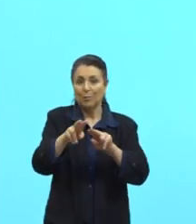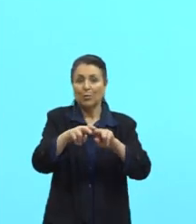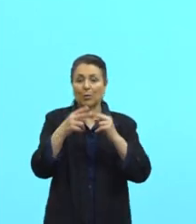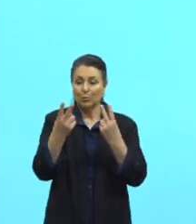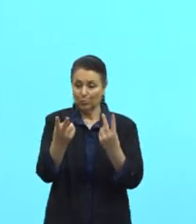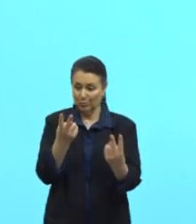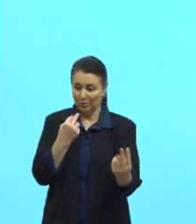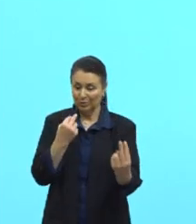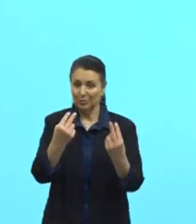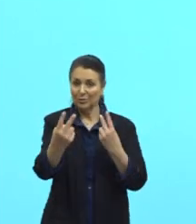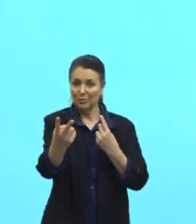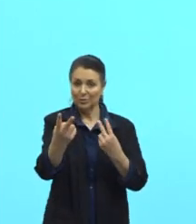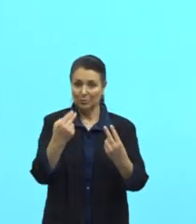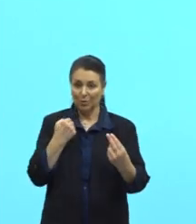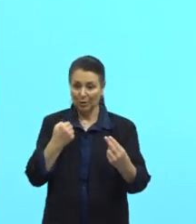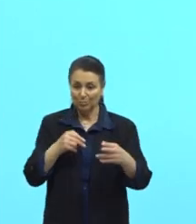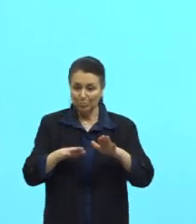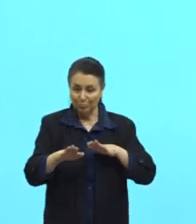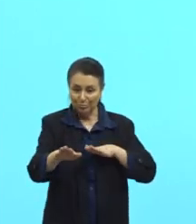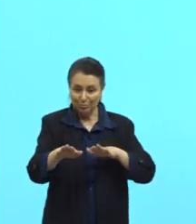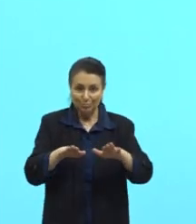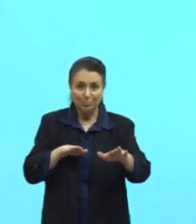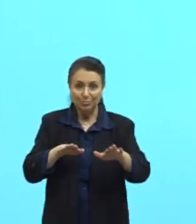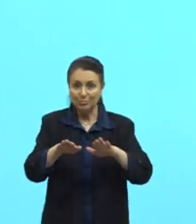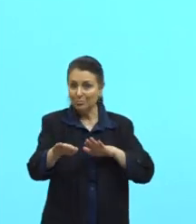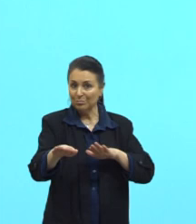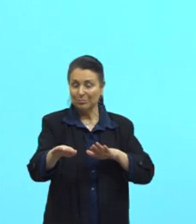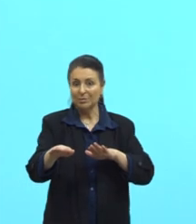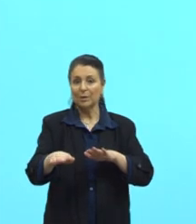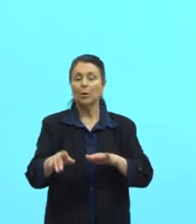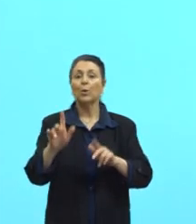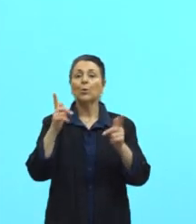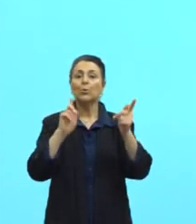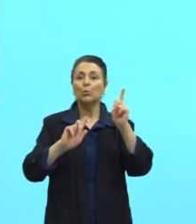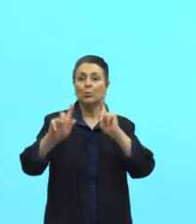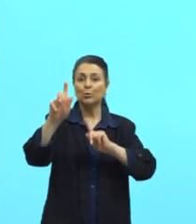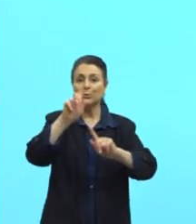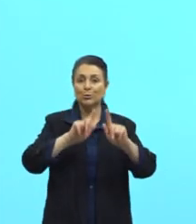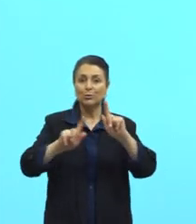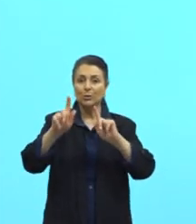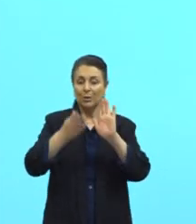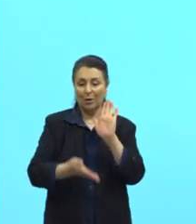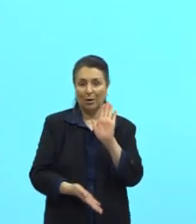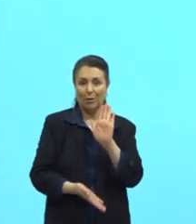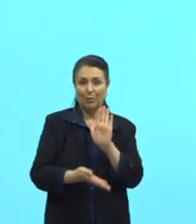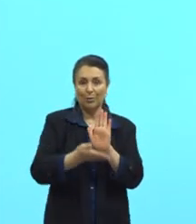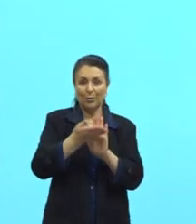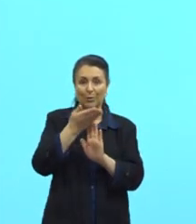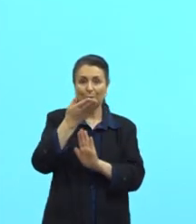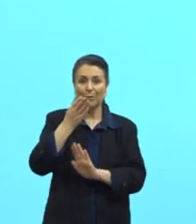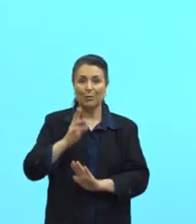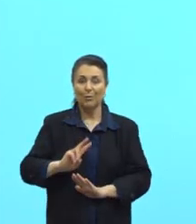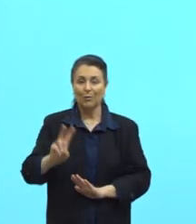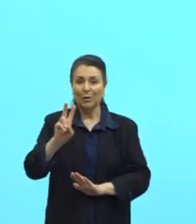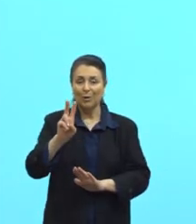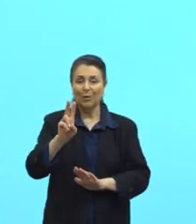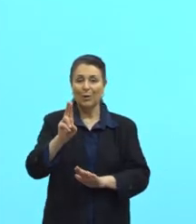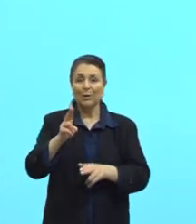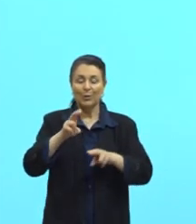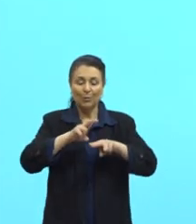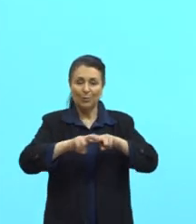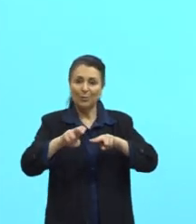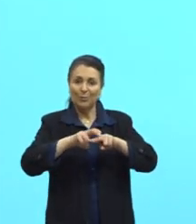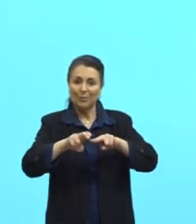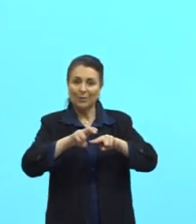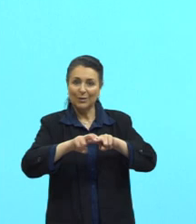transportar, né, tu tem que ganhar aquele dinheiro. Vamos pegar o Chile, aumento no preço das passagens do metrô em Santiago. Puxa